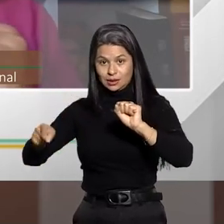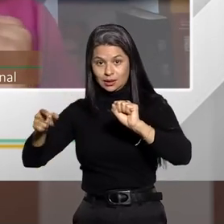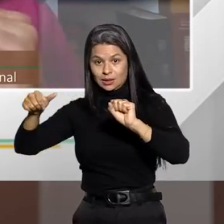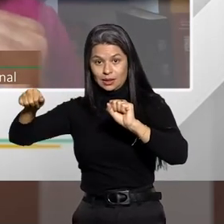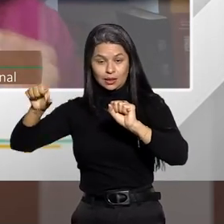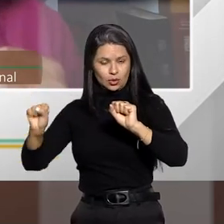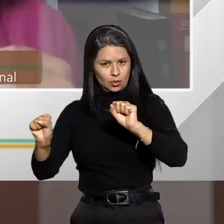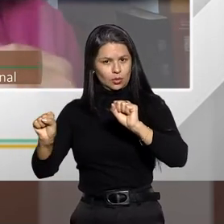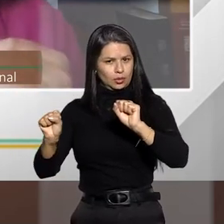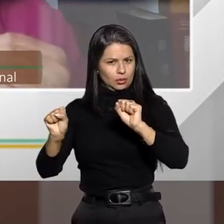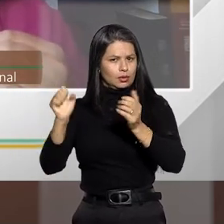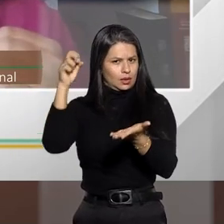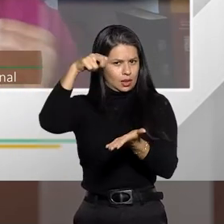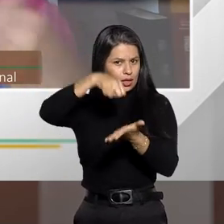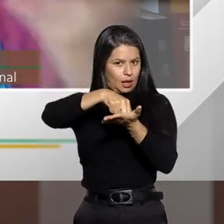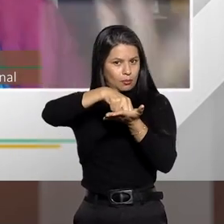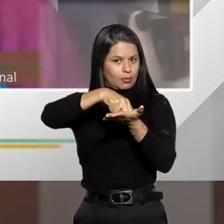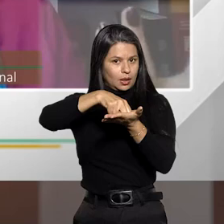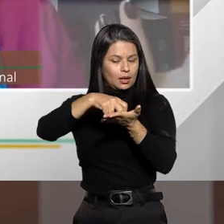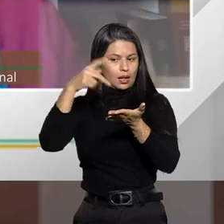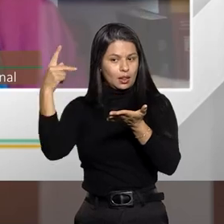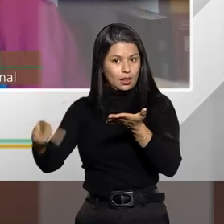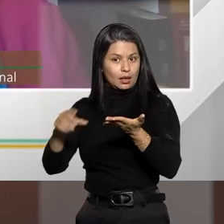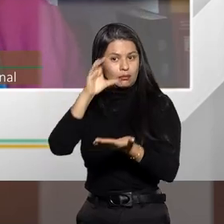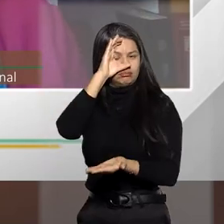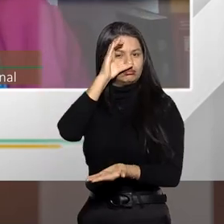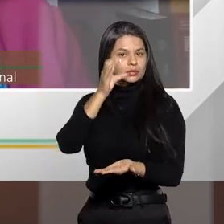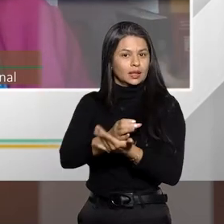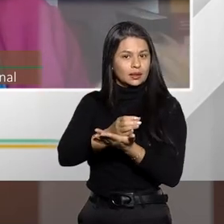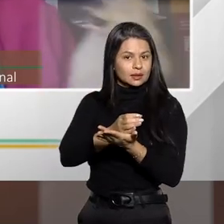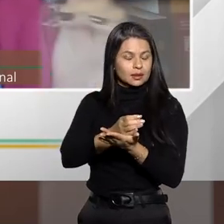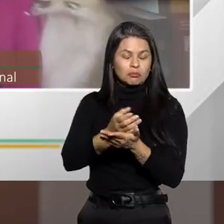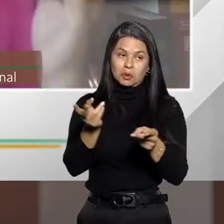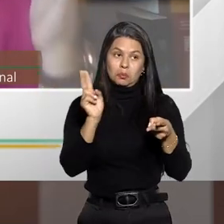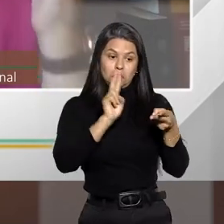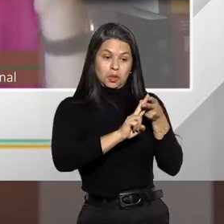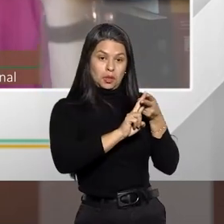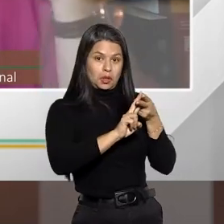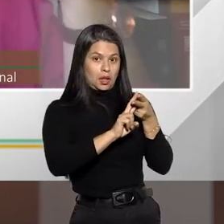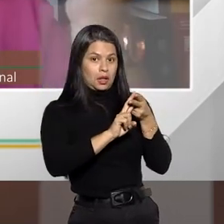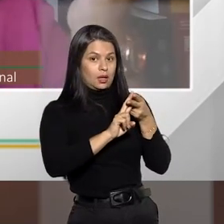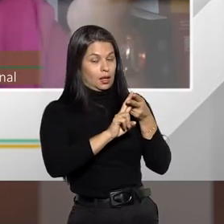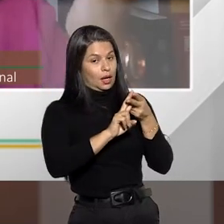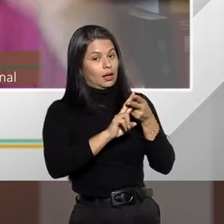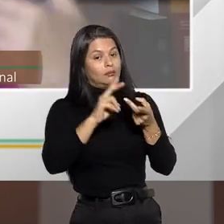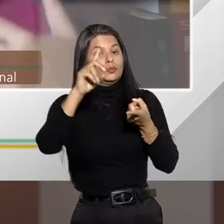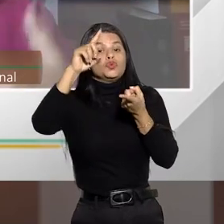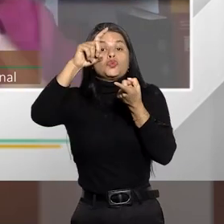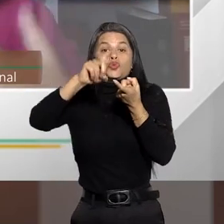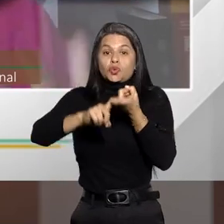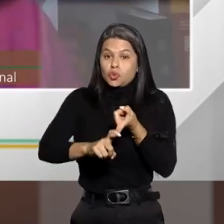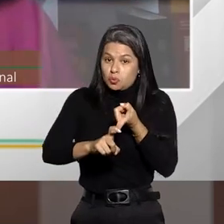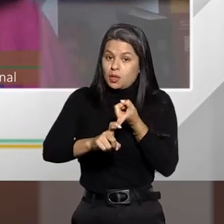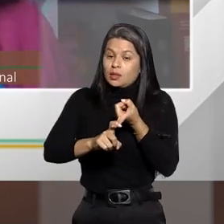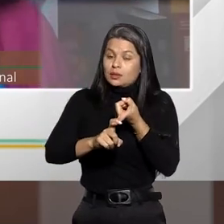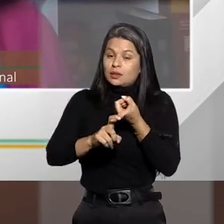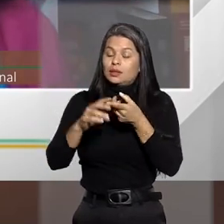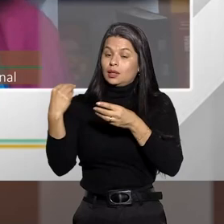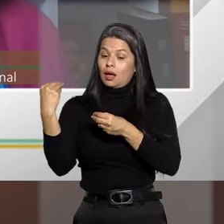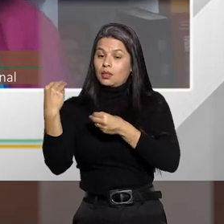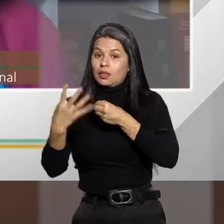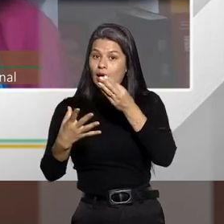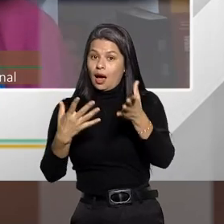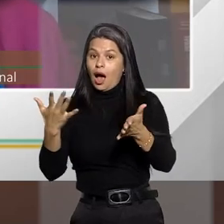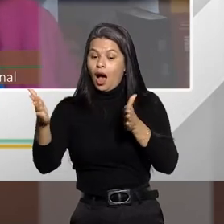de que esta pena, em tese, uma pena privativa de liberdade, ela é suspensa e lhe são atribuídas